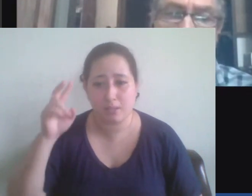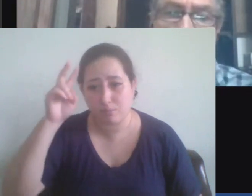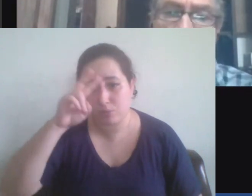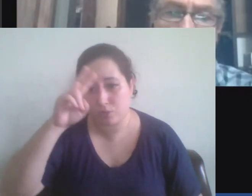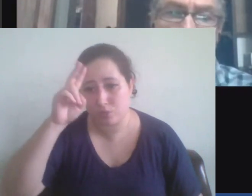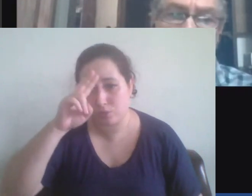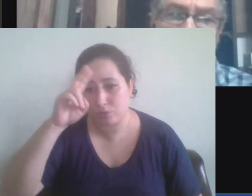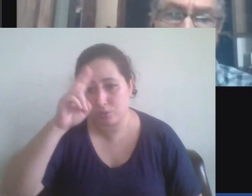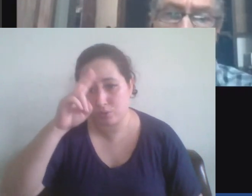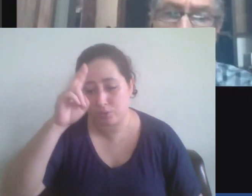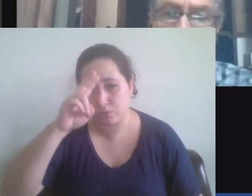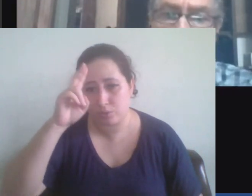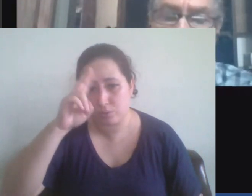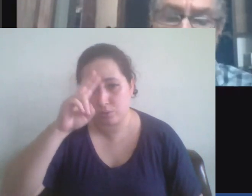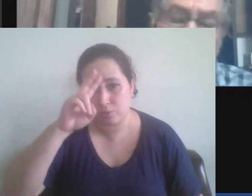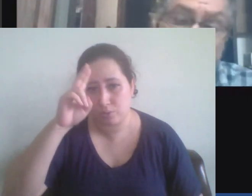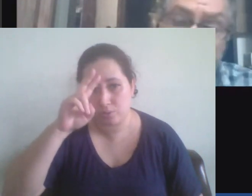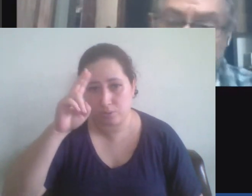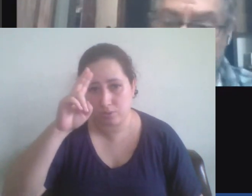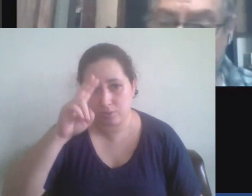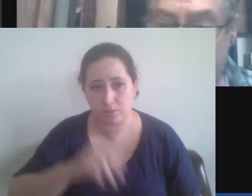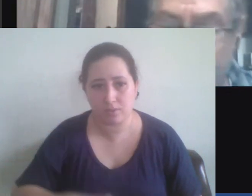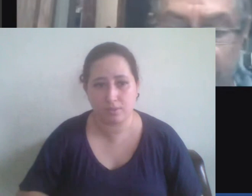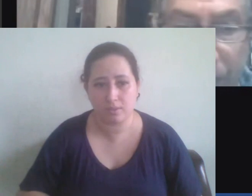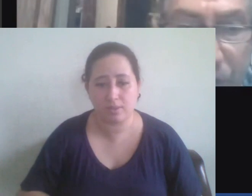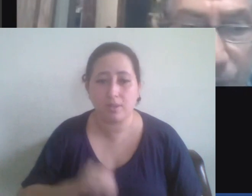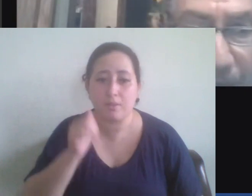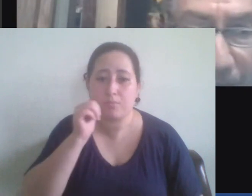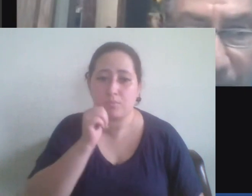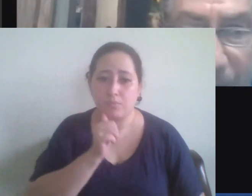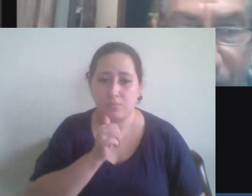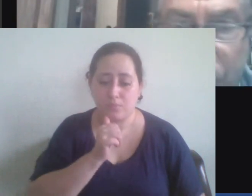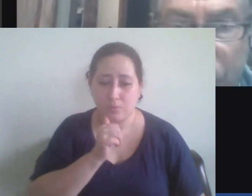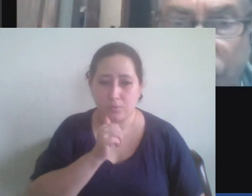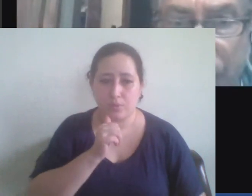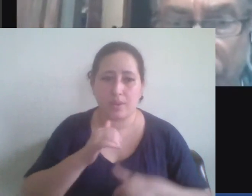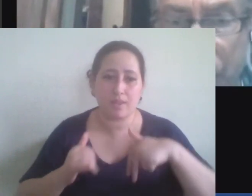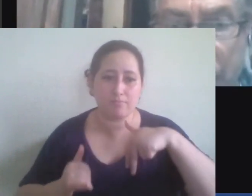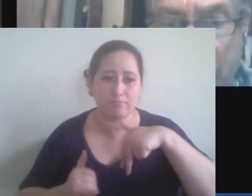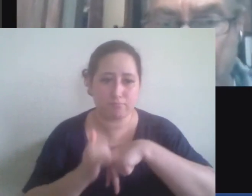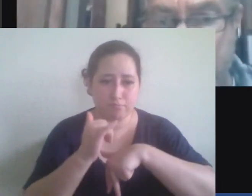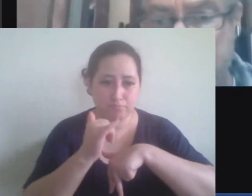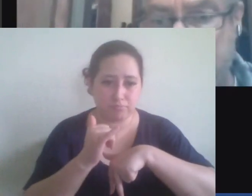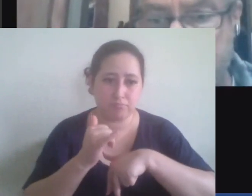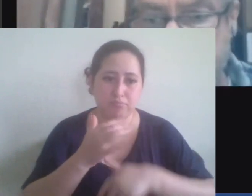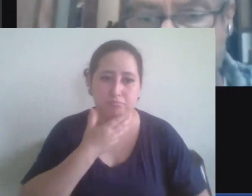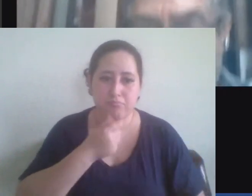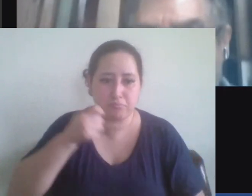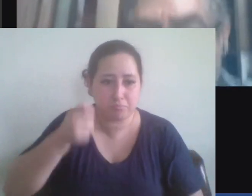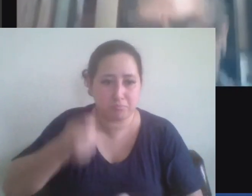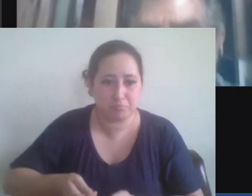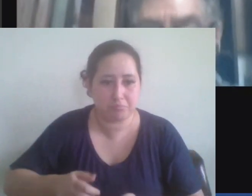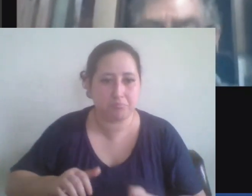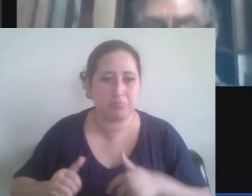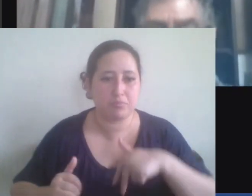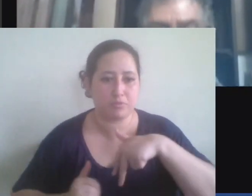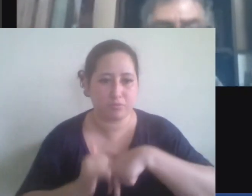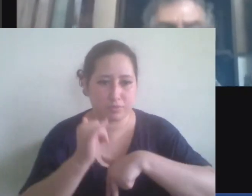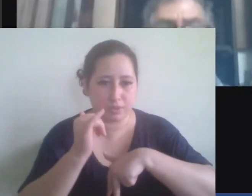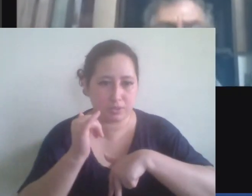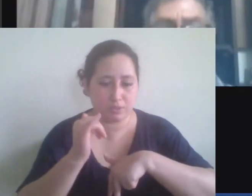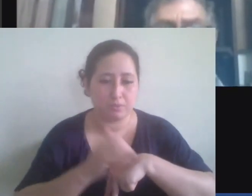aonde a mulher ela é vítima desse machismo não ela sempre foi considerada